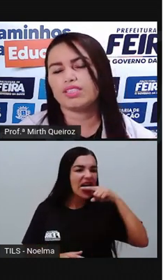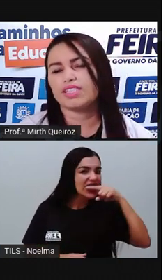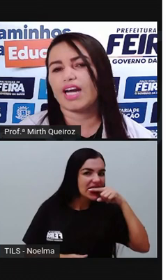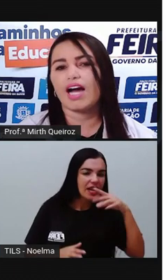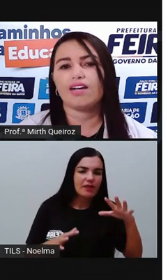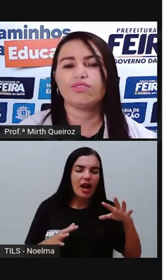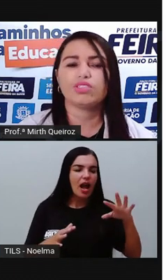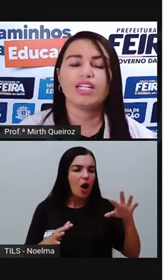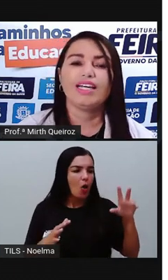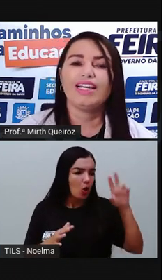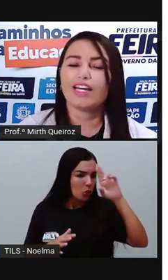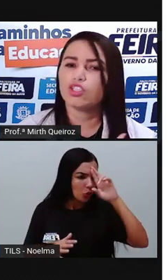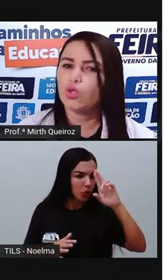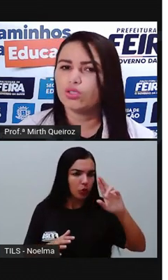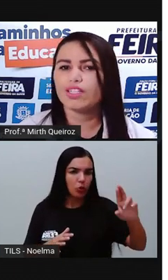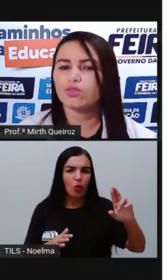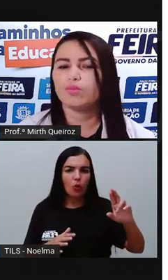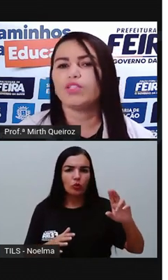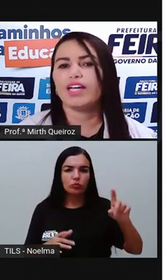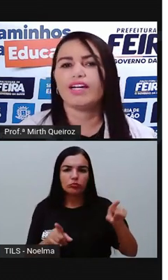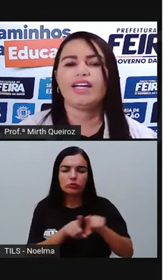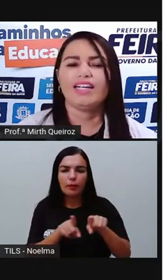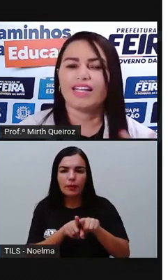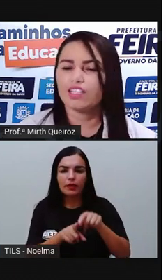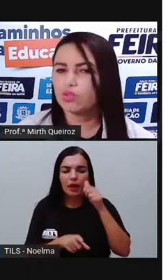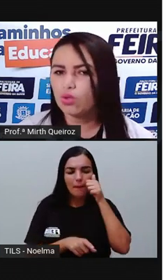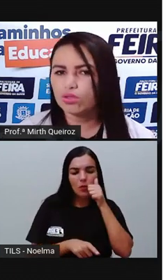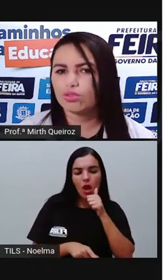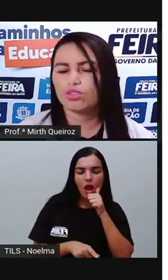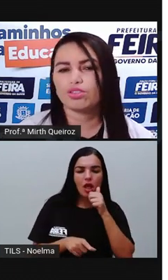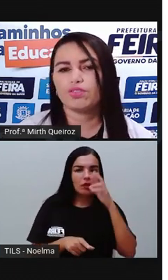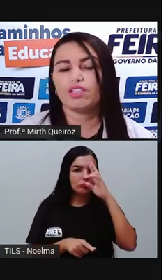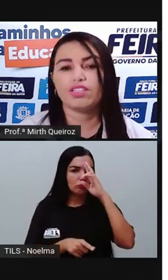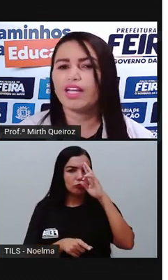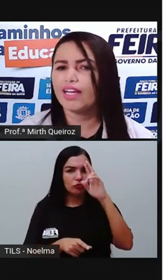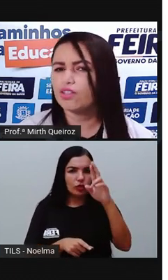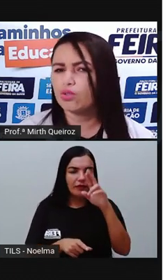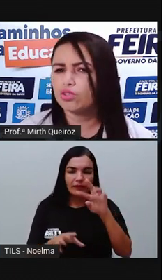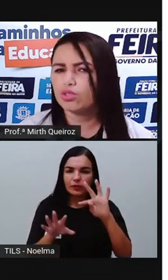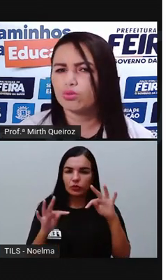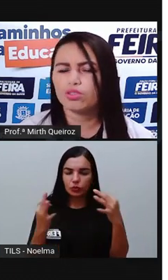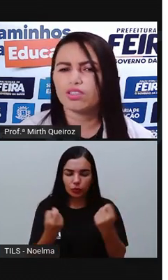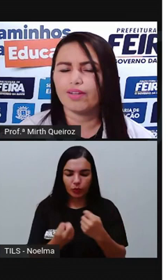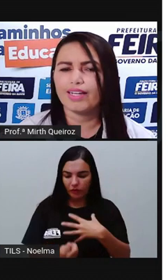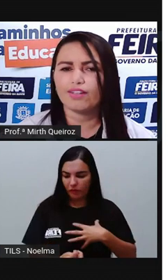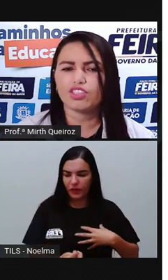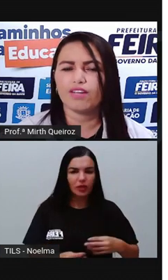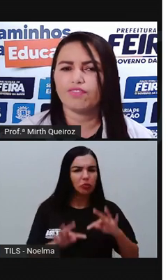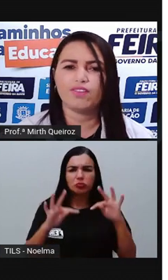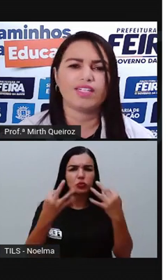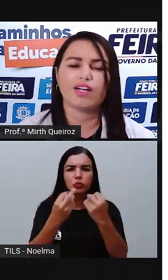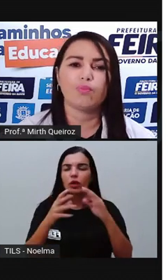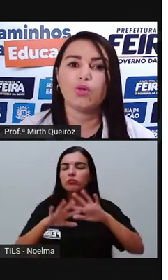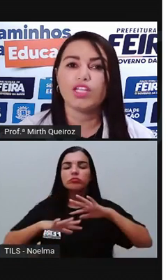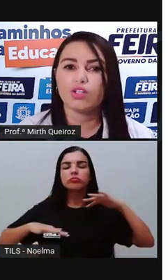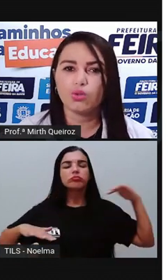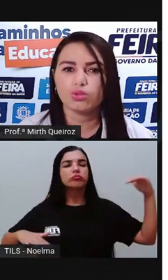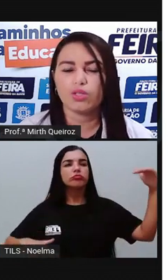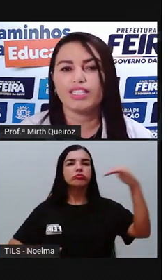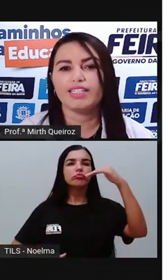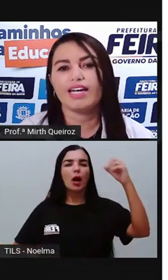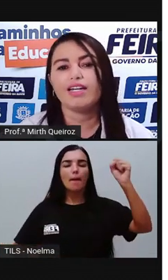dono dos escravos, ele era dono da sua mulher, ele era dono dos seus filhos, ele era dono de tudo. Então, ele era o chefão, ele era